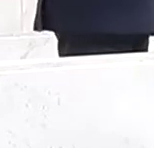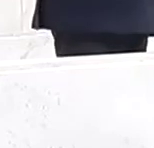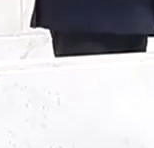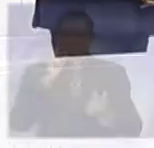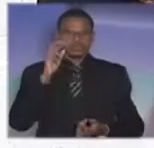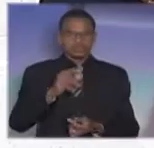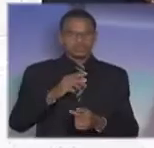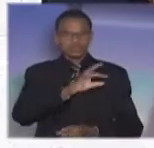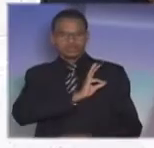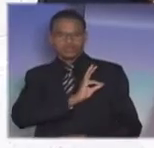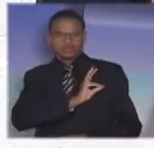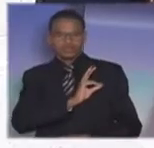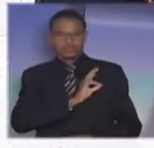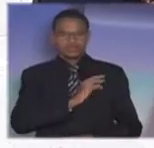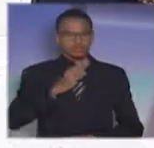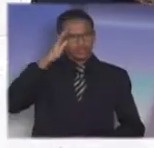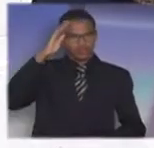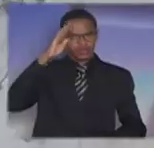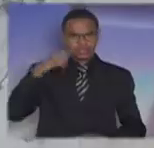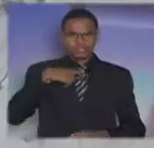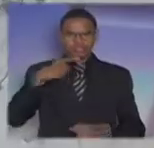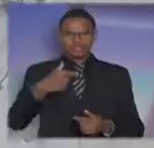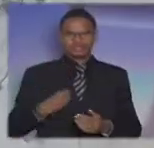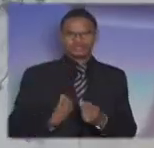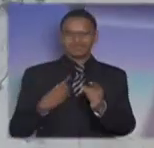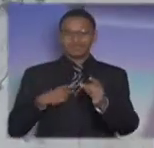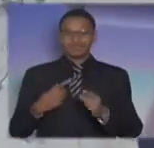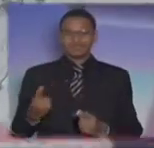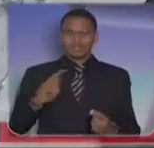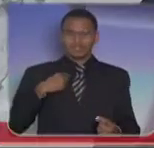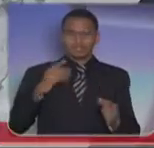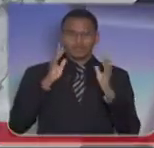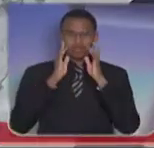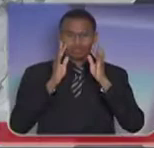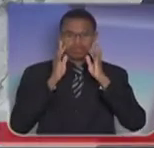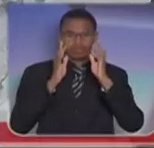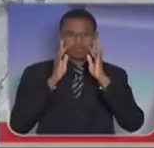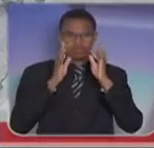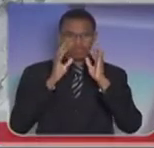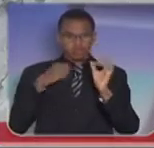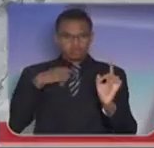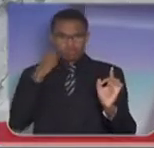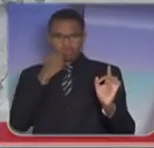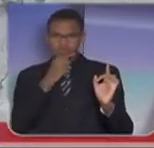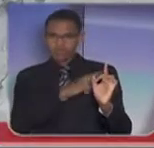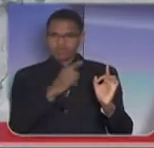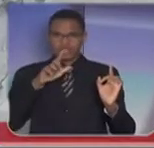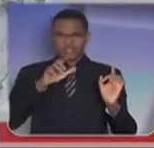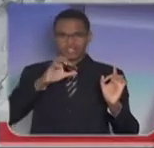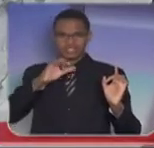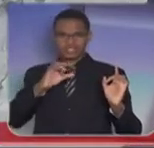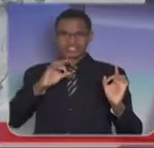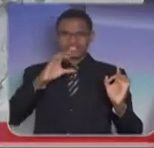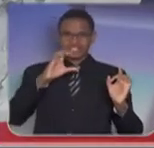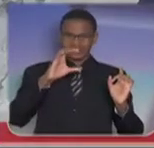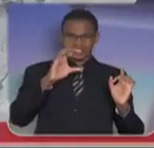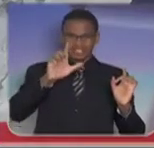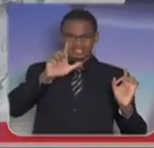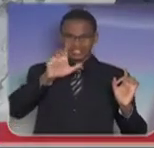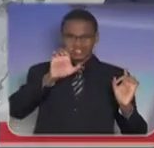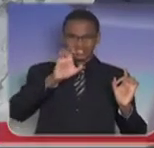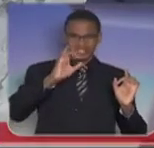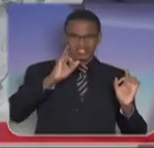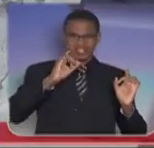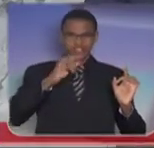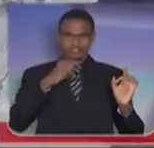policiais militares aqui presentes, eu ouvi atentamente as palavras da nossa querida deputada Alicê Brandão, e queria me